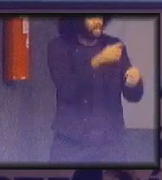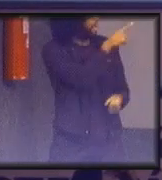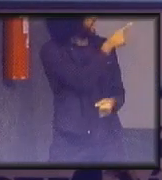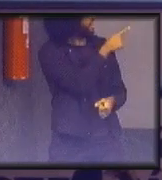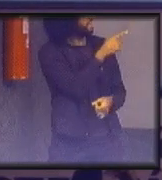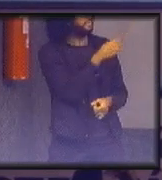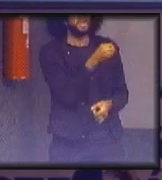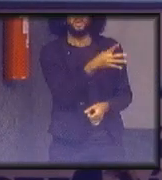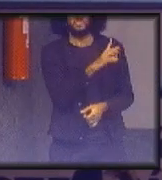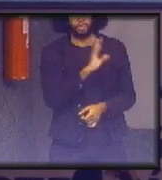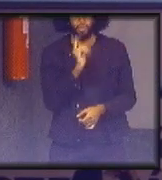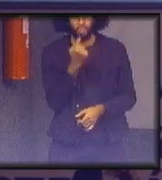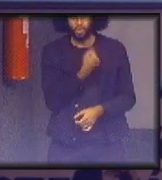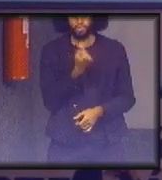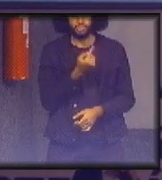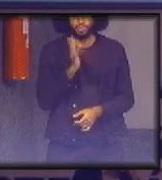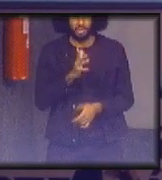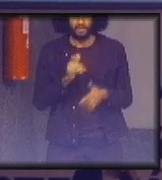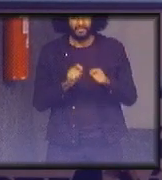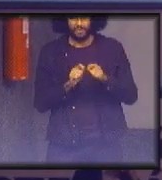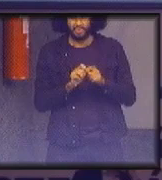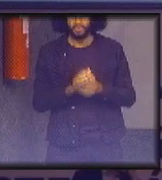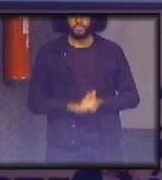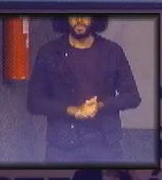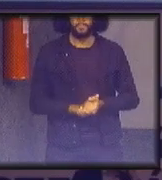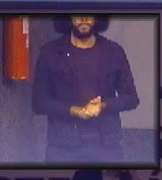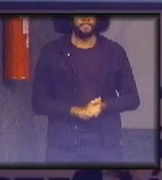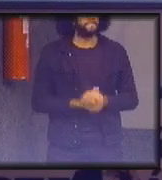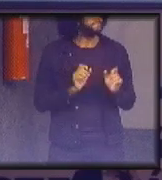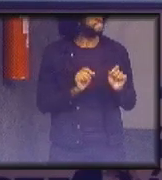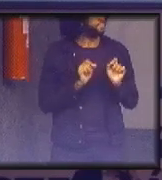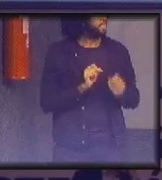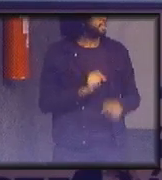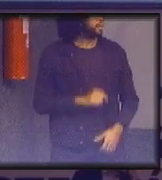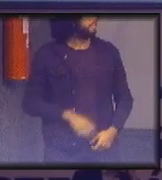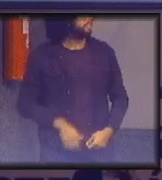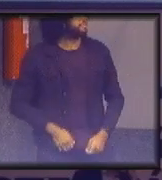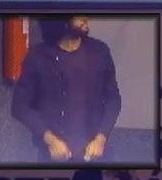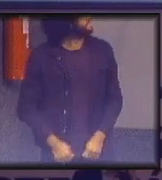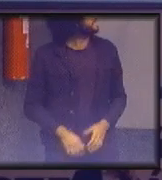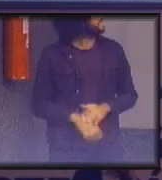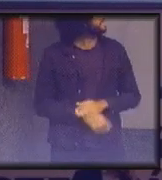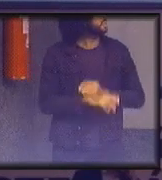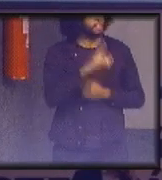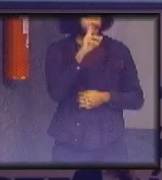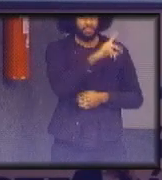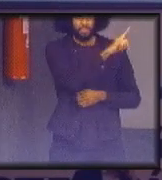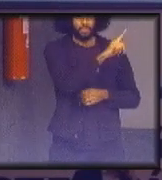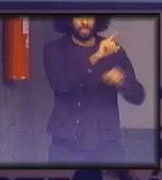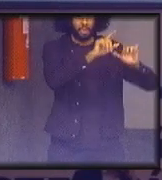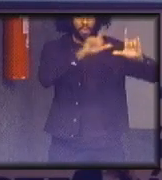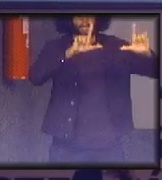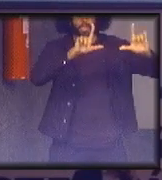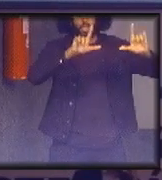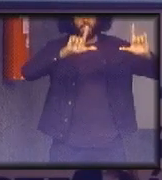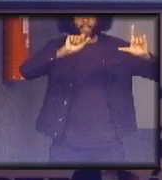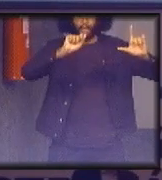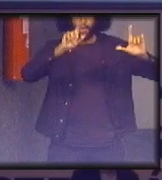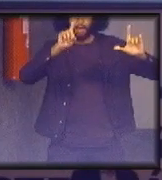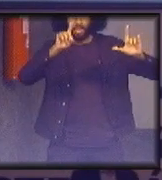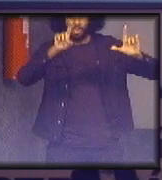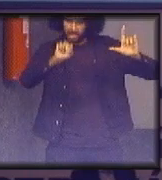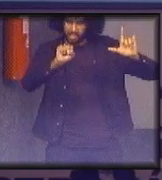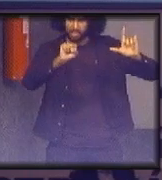que a gente fez é é está vendo esse negócio de landscape regime e lixo